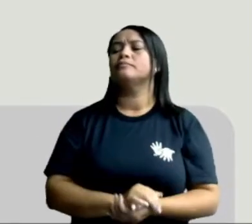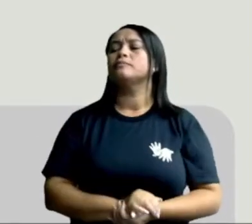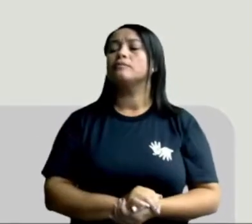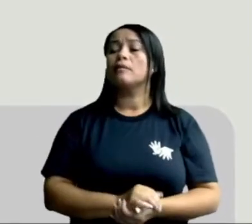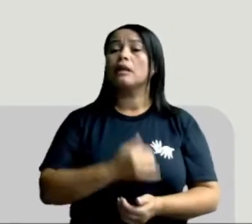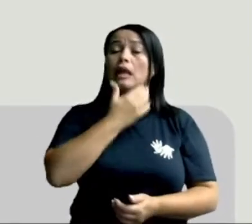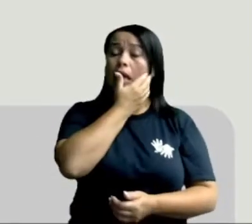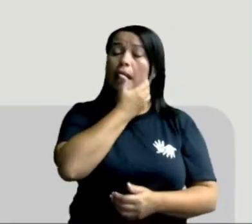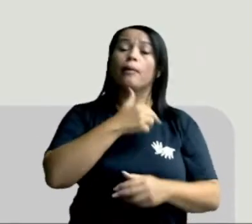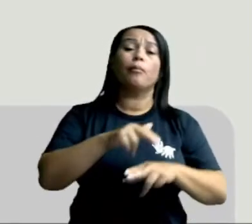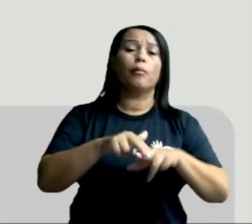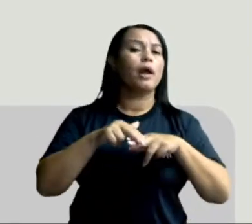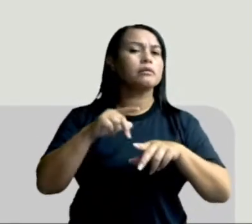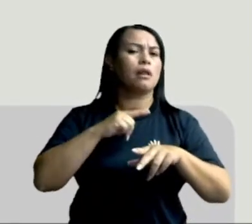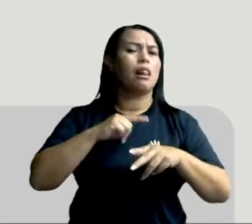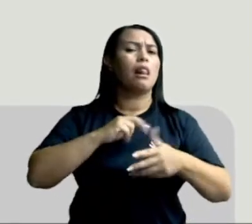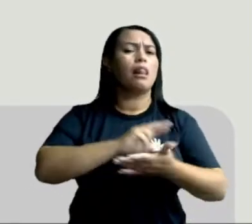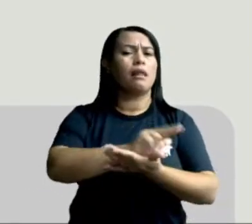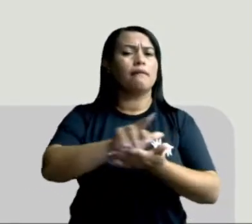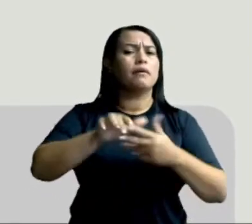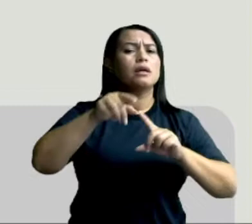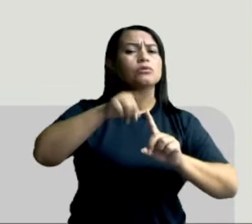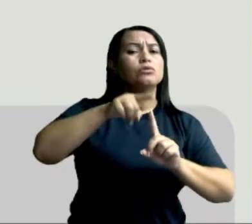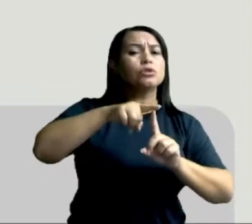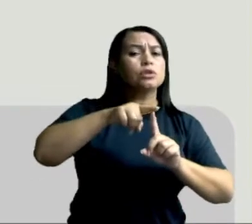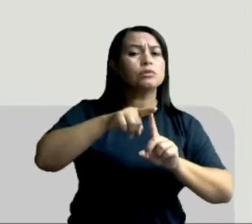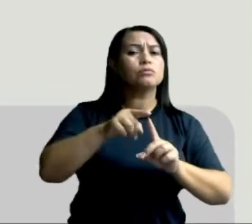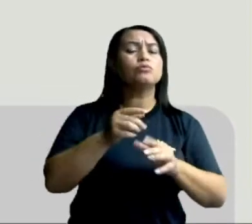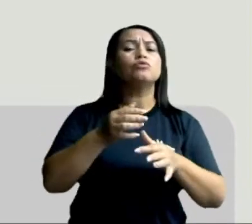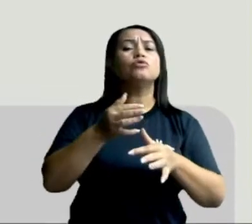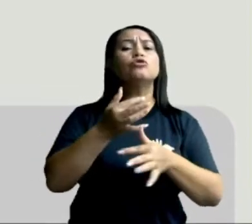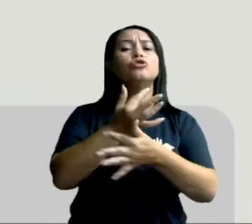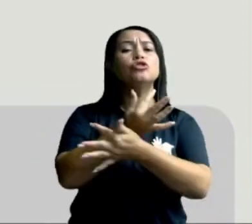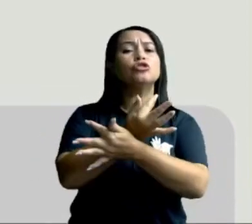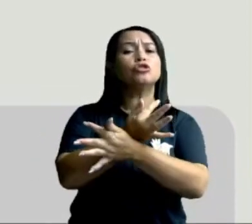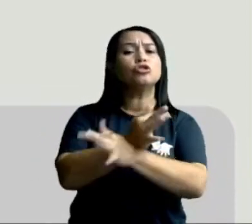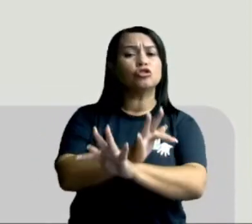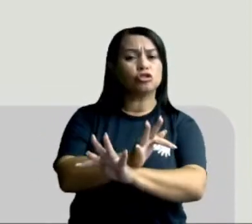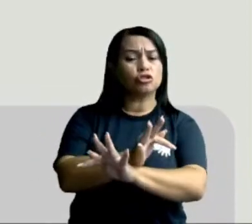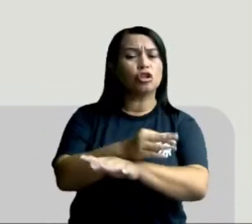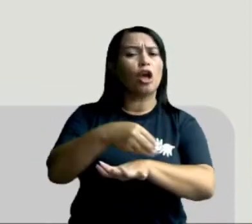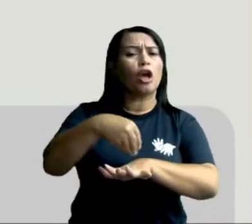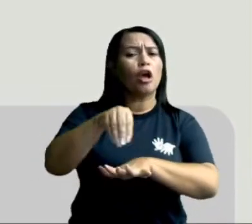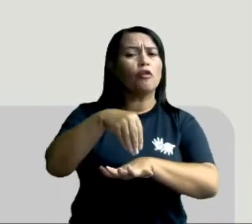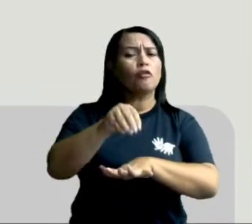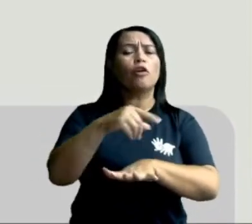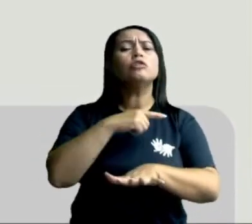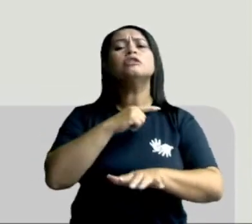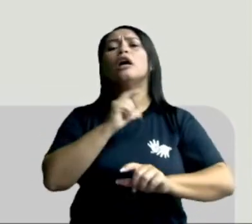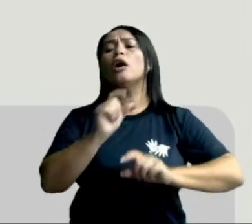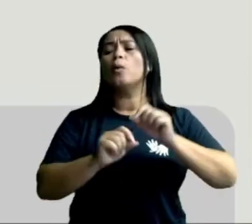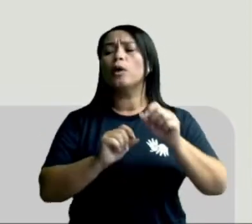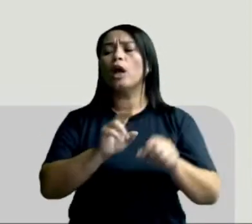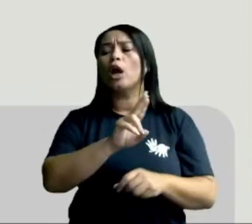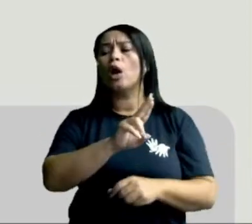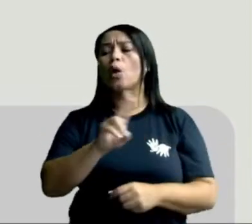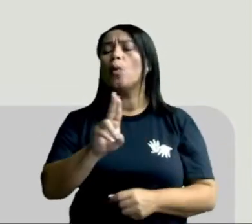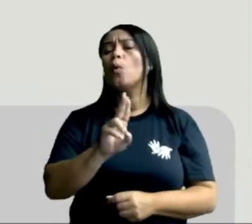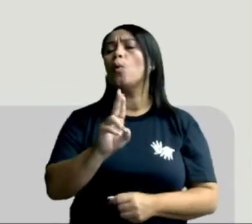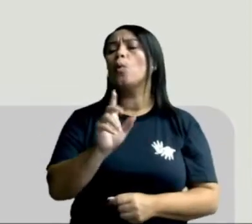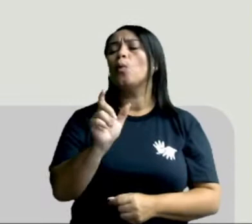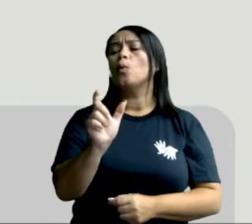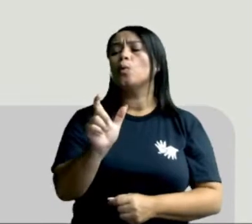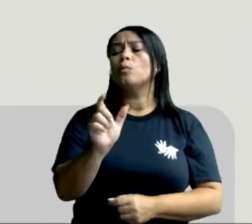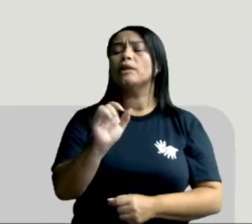E por isso, existem diversos tipos de fósseis. Entre eles, existe um fóssil que é chamado de